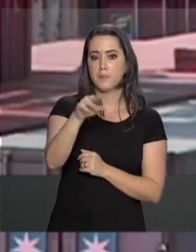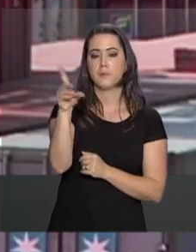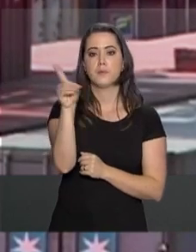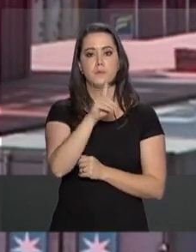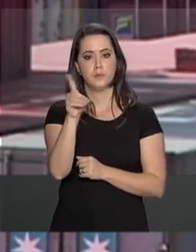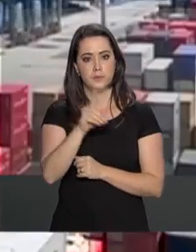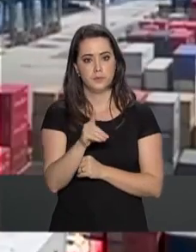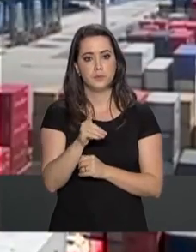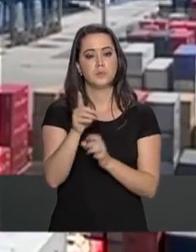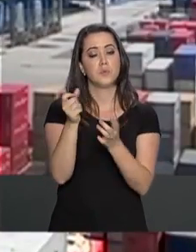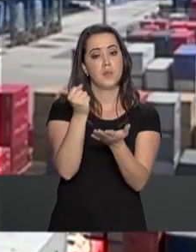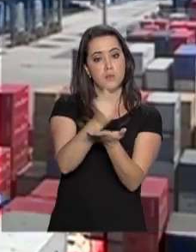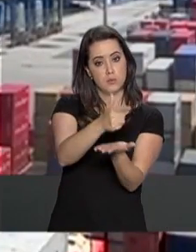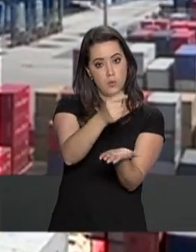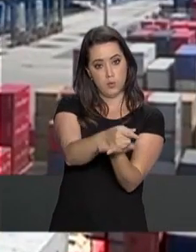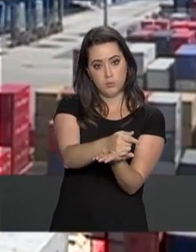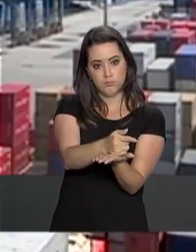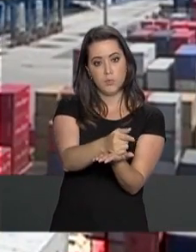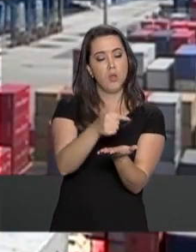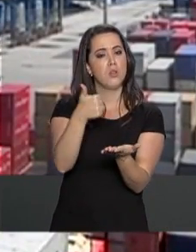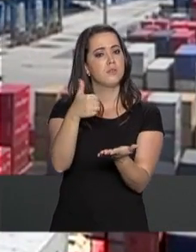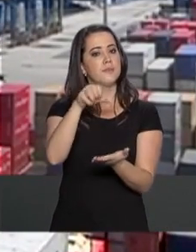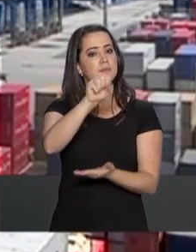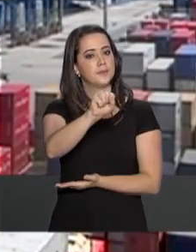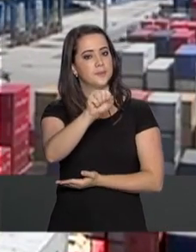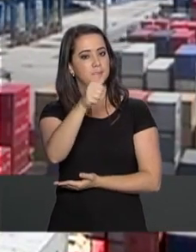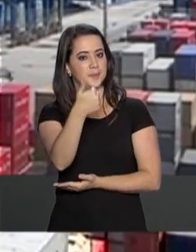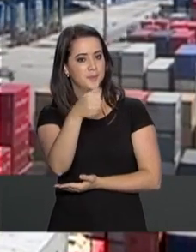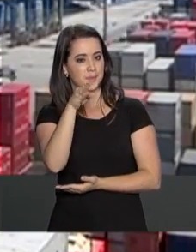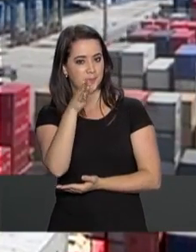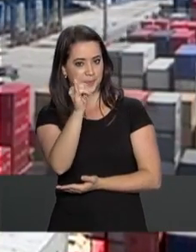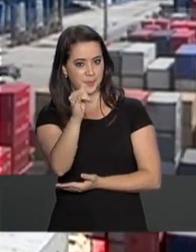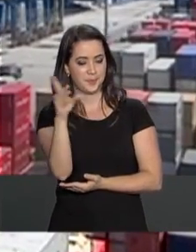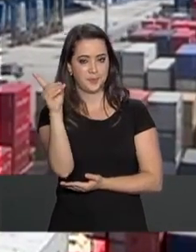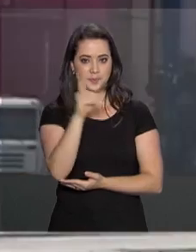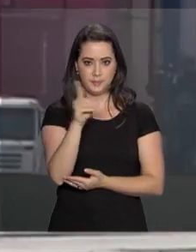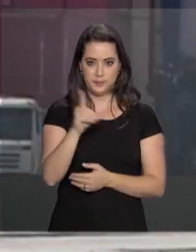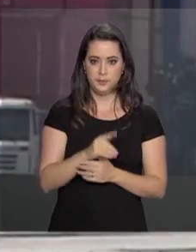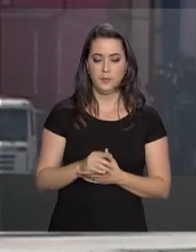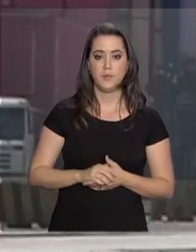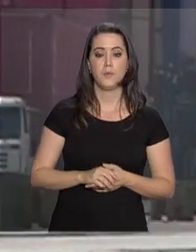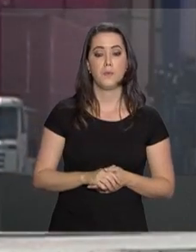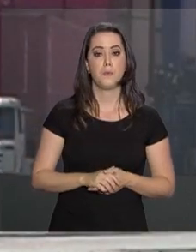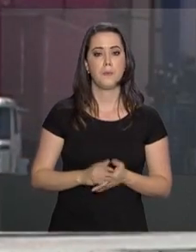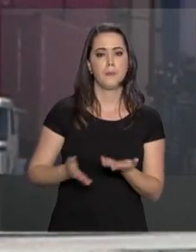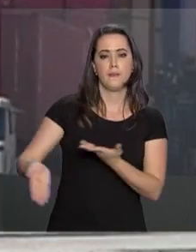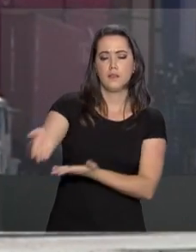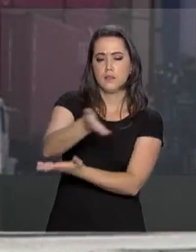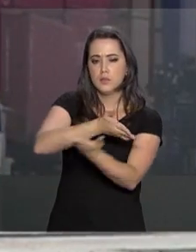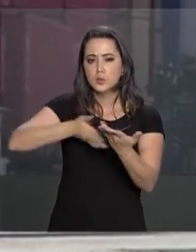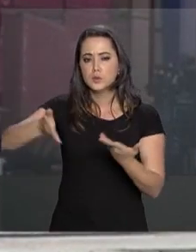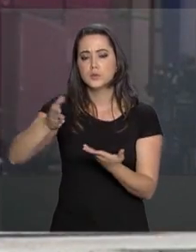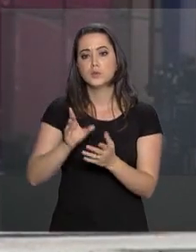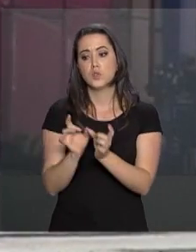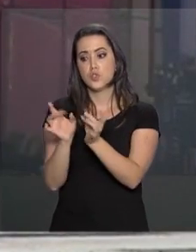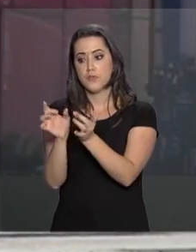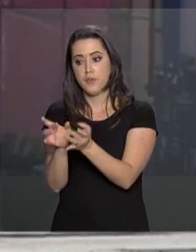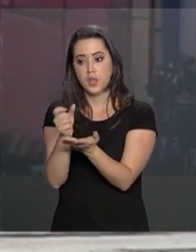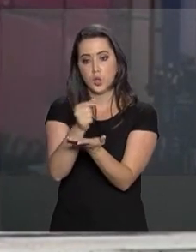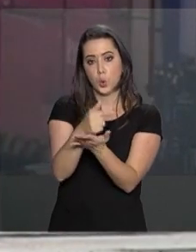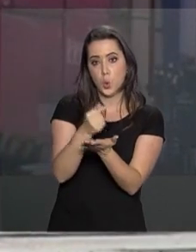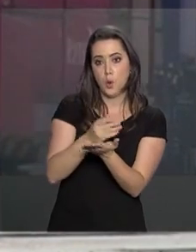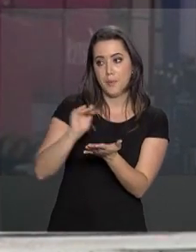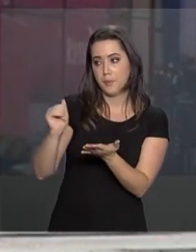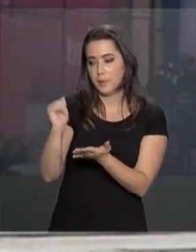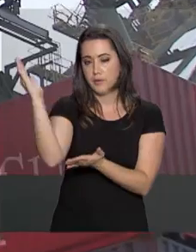bilhões de dólares e as importações, mais de 181 bilhões de dólares. O fluxo de comércio cresceu 13